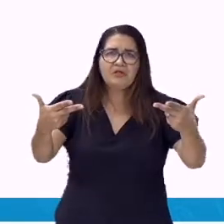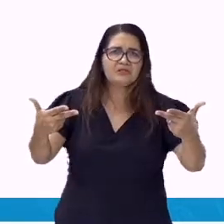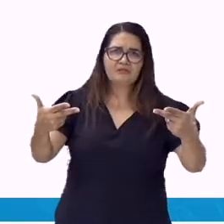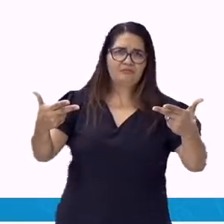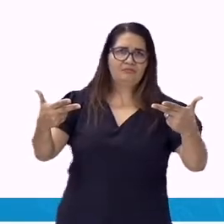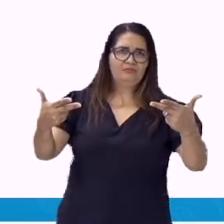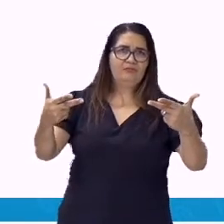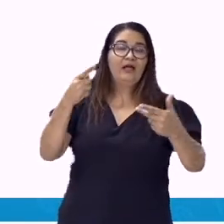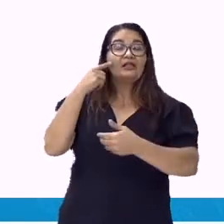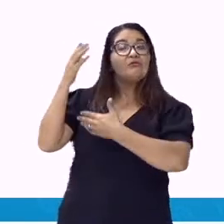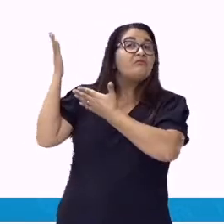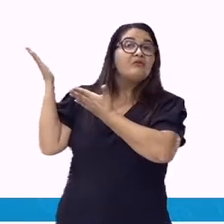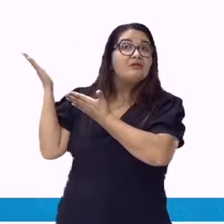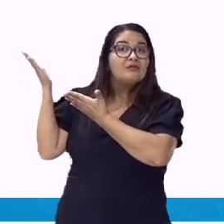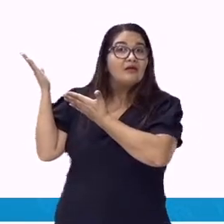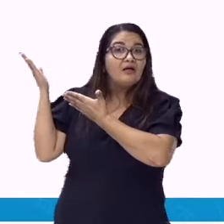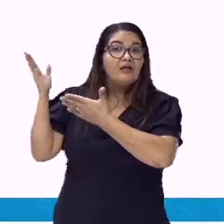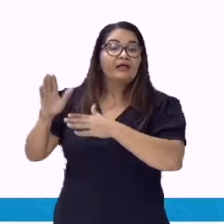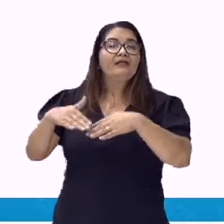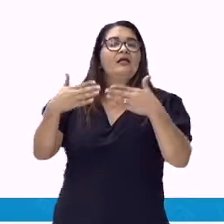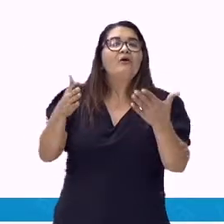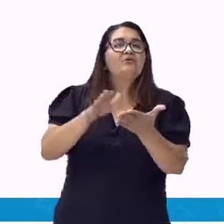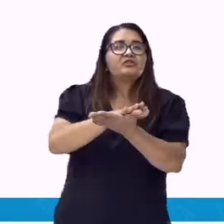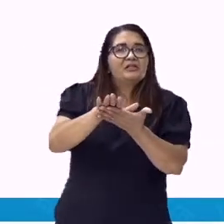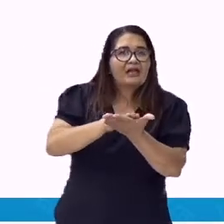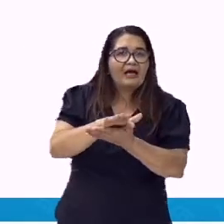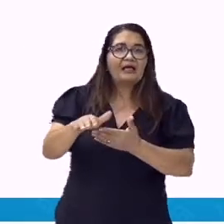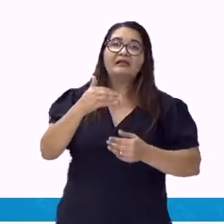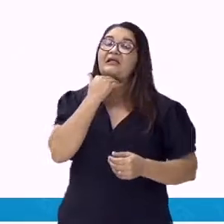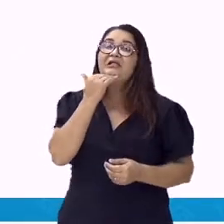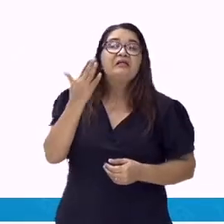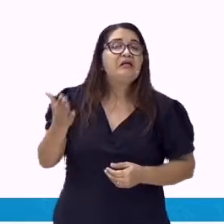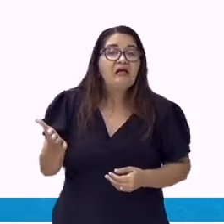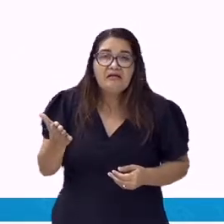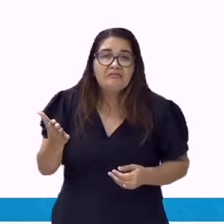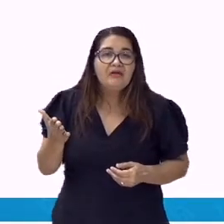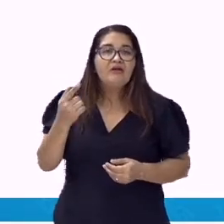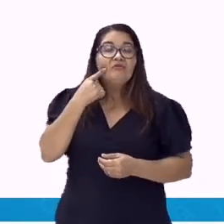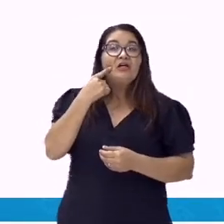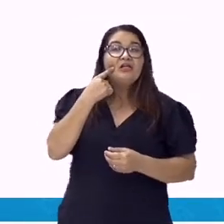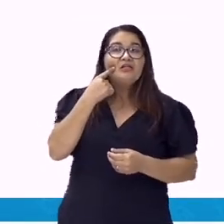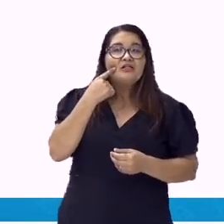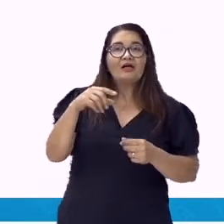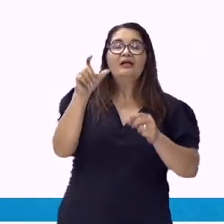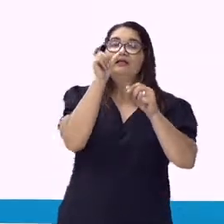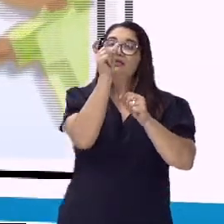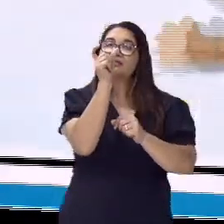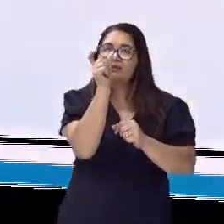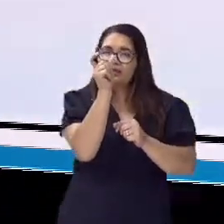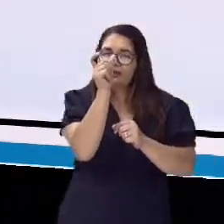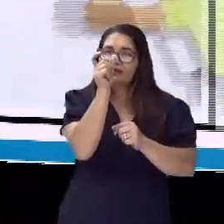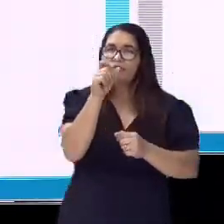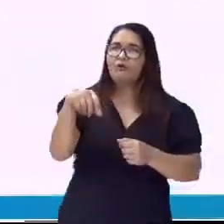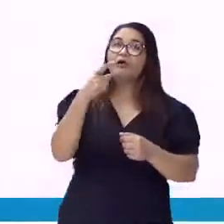dele. E com a palavra ninguém, formamos, ninguém pode me obrigar a fazer isso.